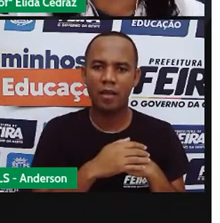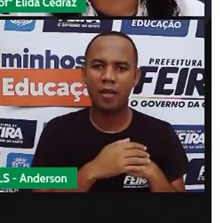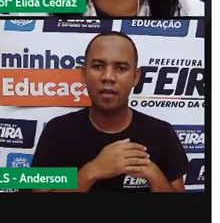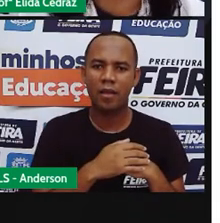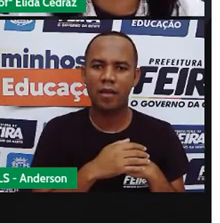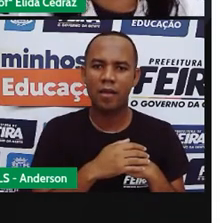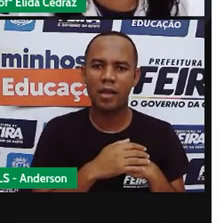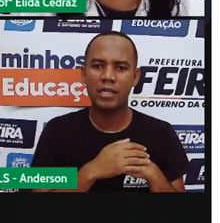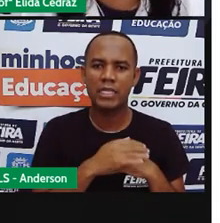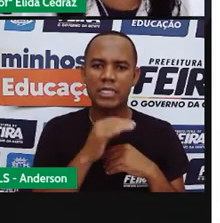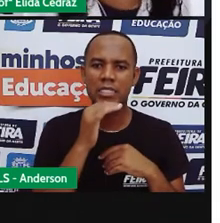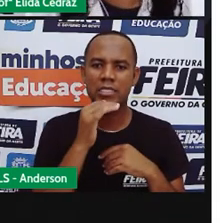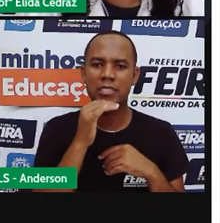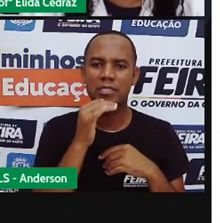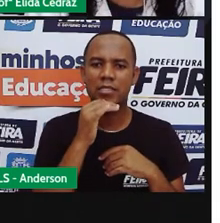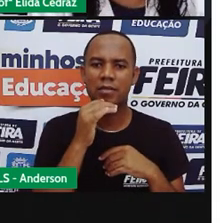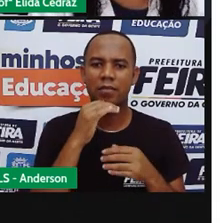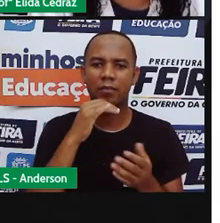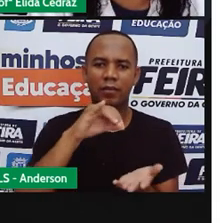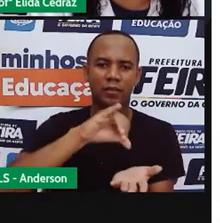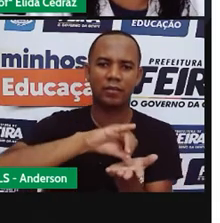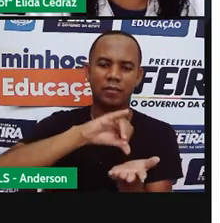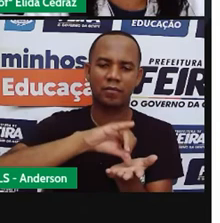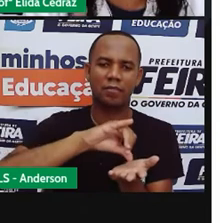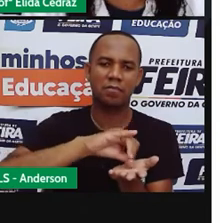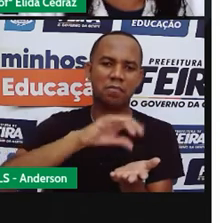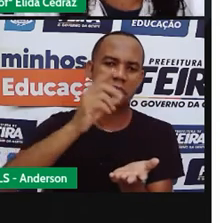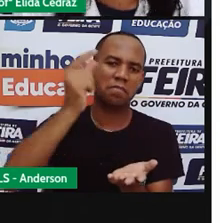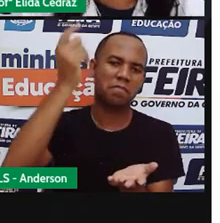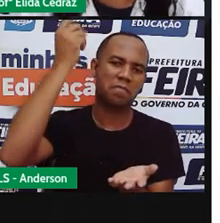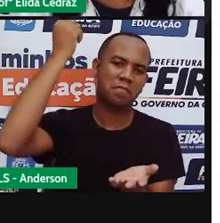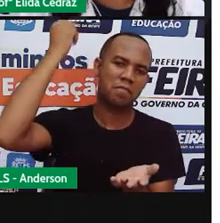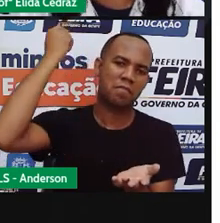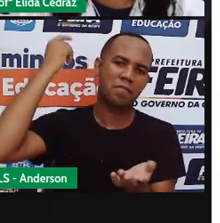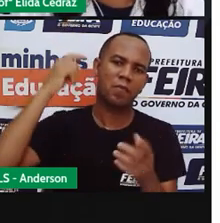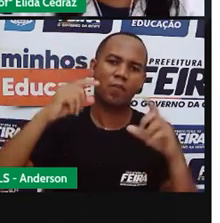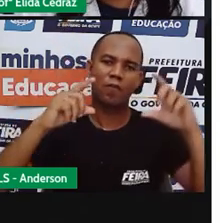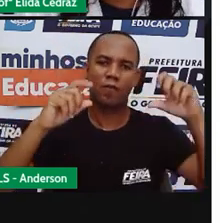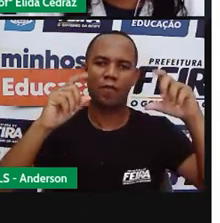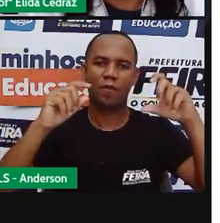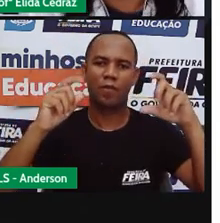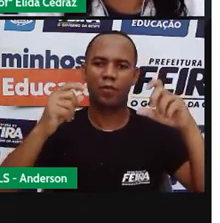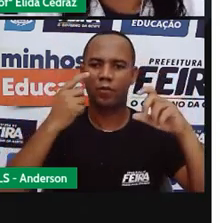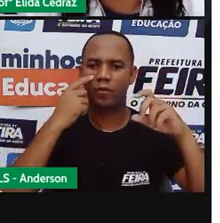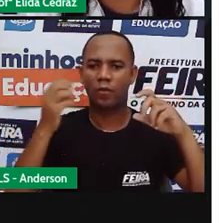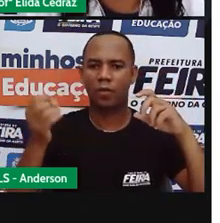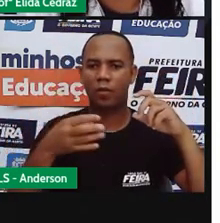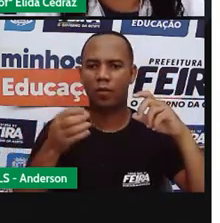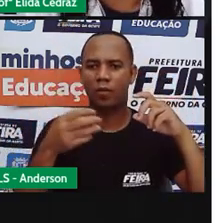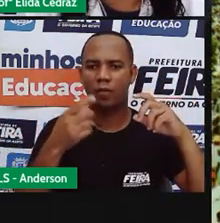é a Praça da Matriz. Aquela foto é mais antiga. E essa é uma foto mais afimada.